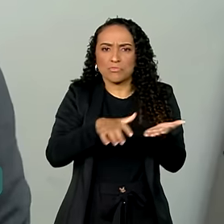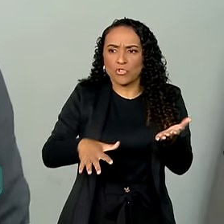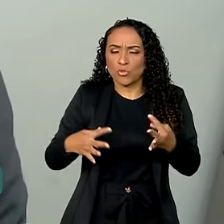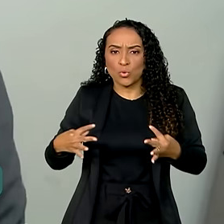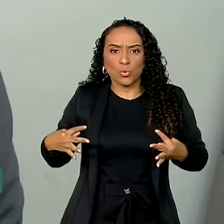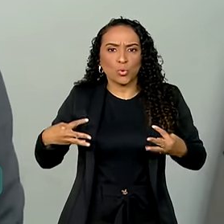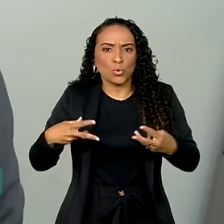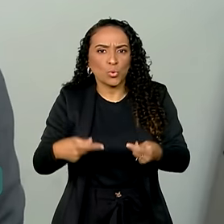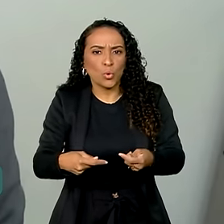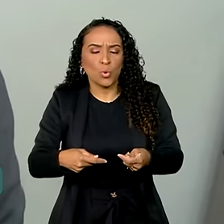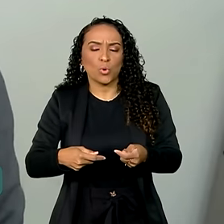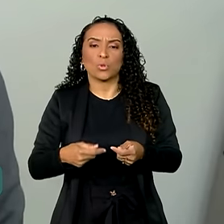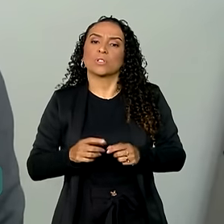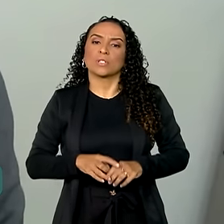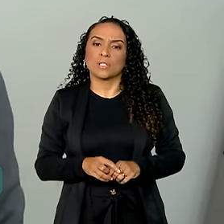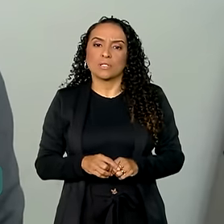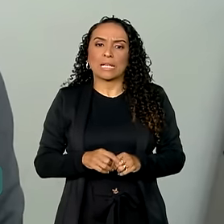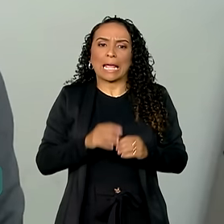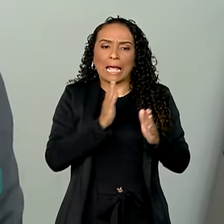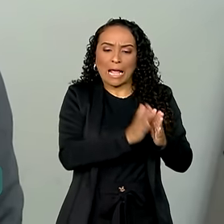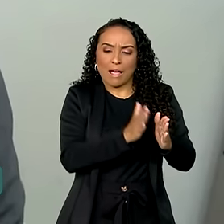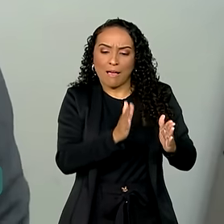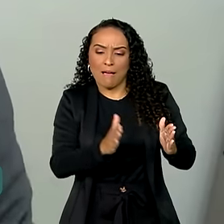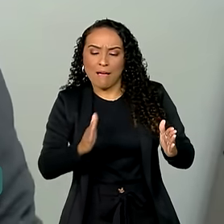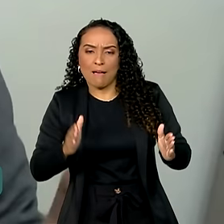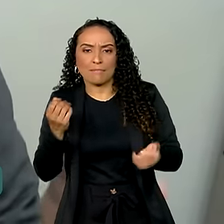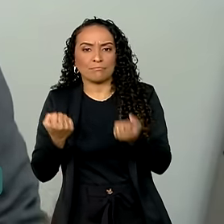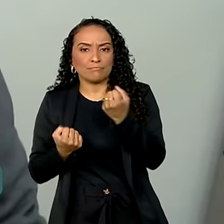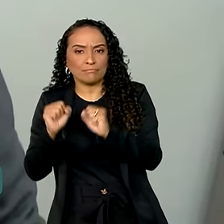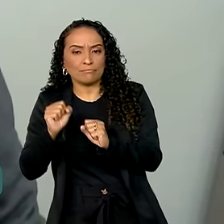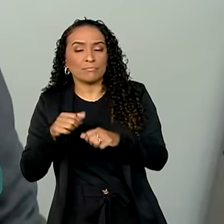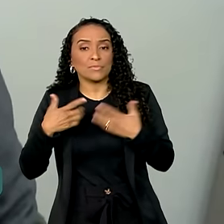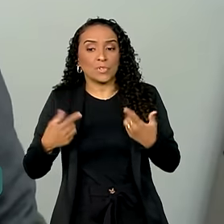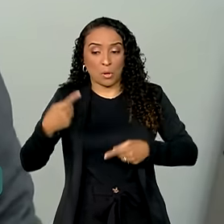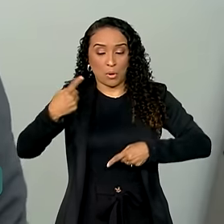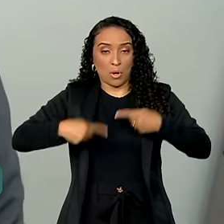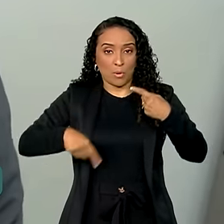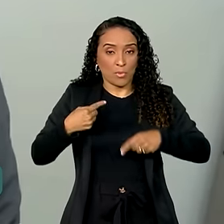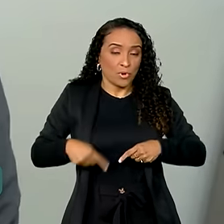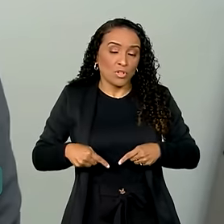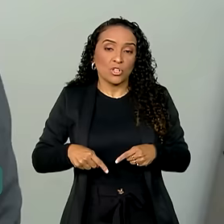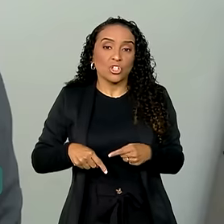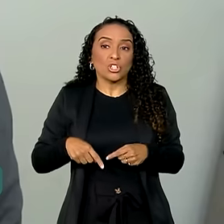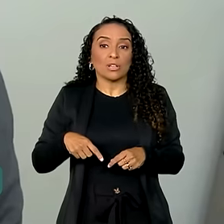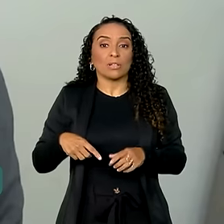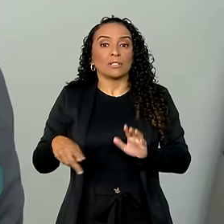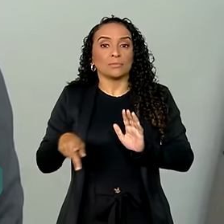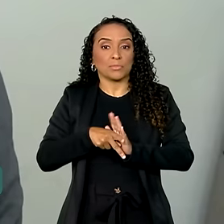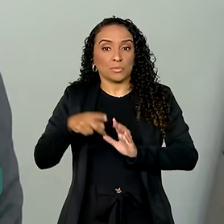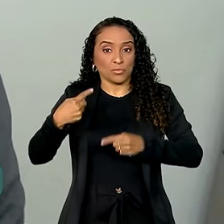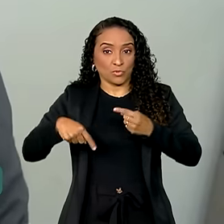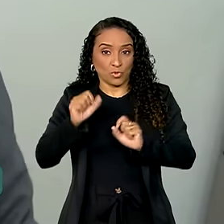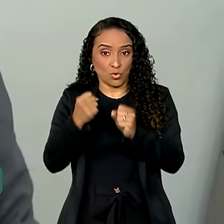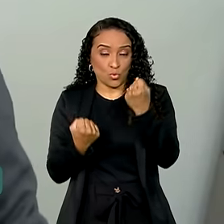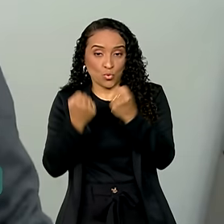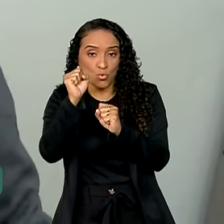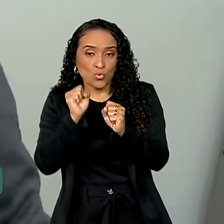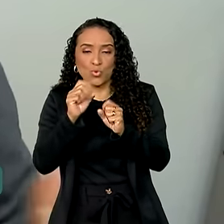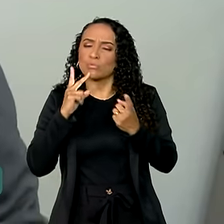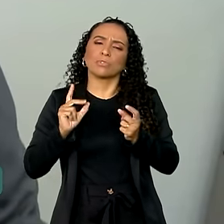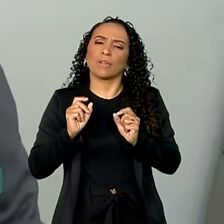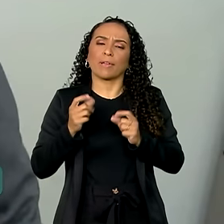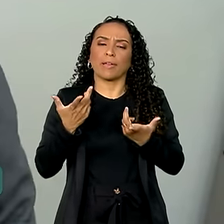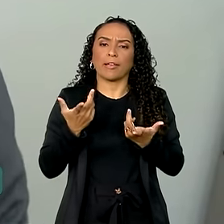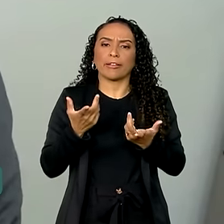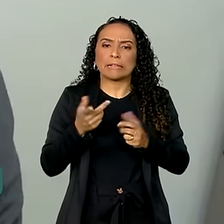posteriores à etapa industrial. Então, essa política industrial, que vai buscar dar